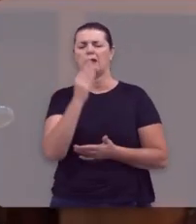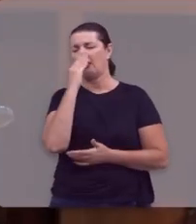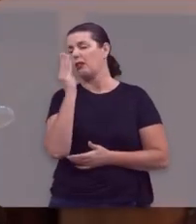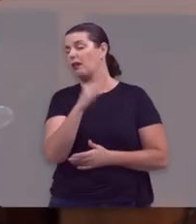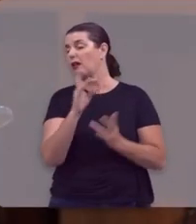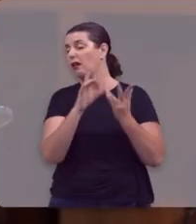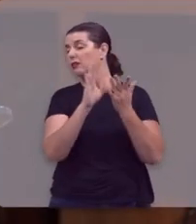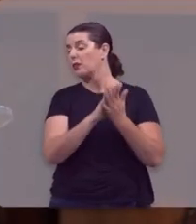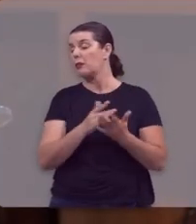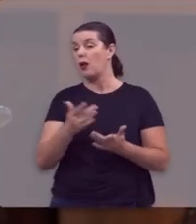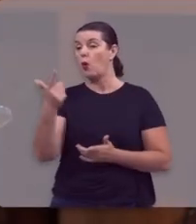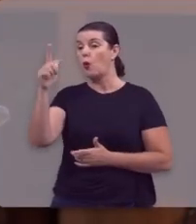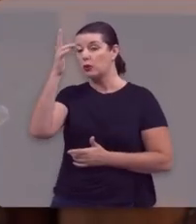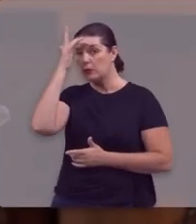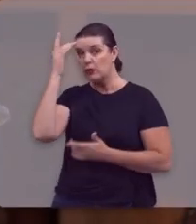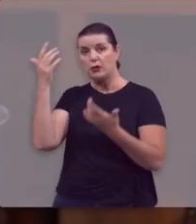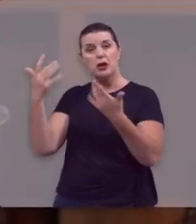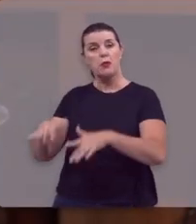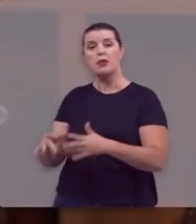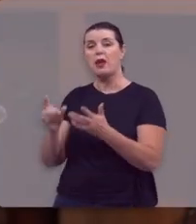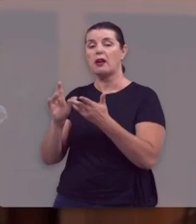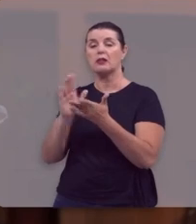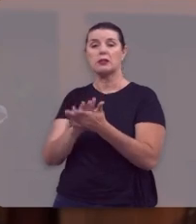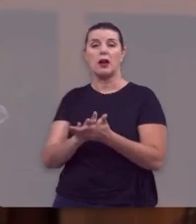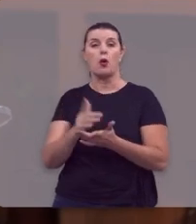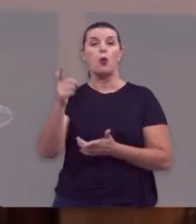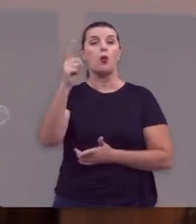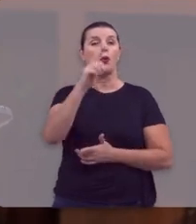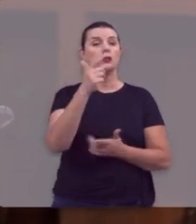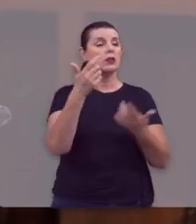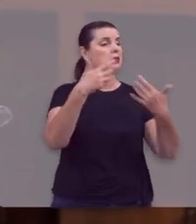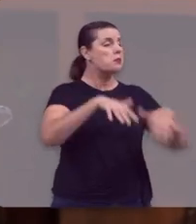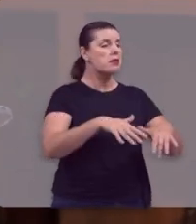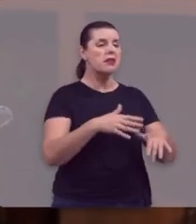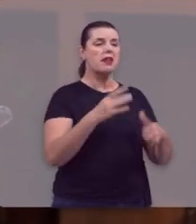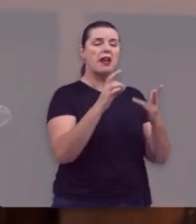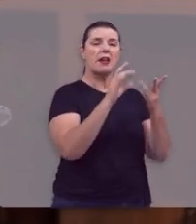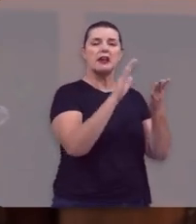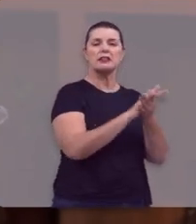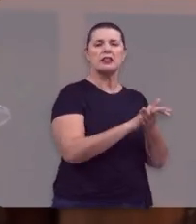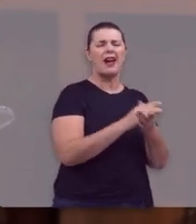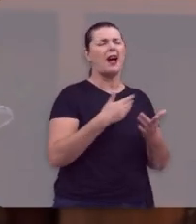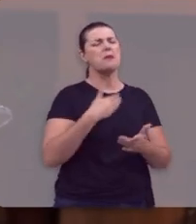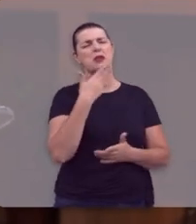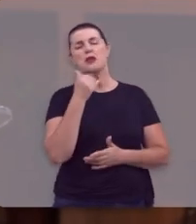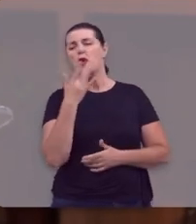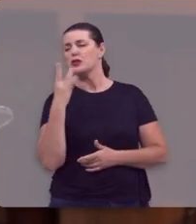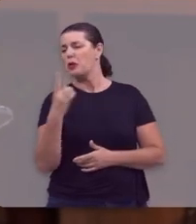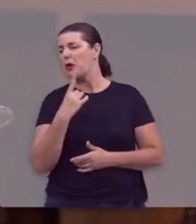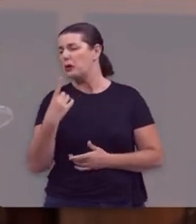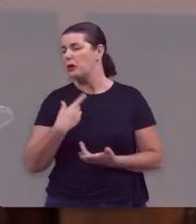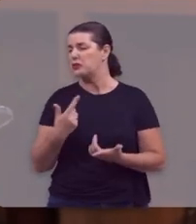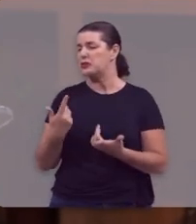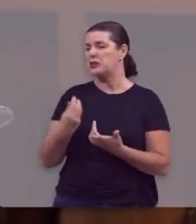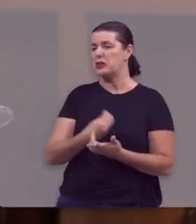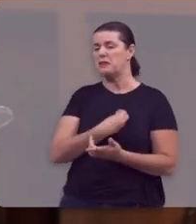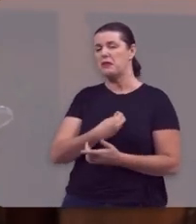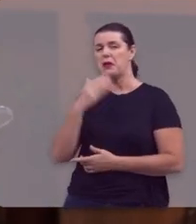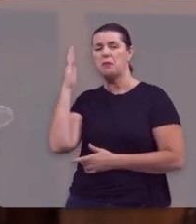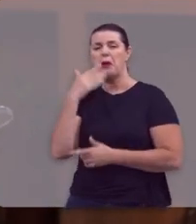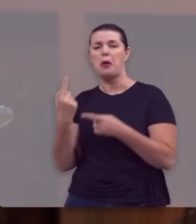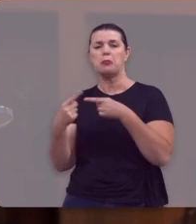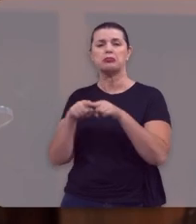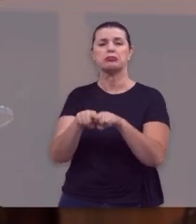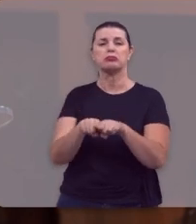Muitas pessoas já desistiram do casamento, outras não querem se casar, outras têm medo do casamento, Outras dizem, não, é melhor ficar